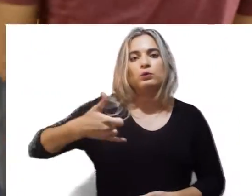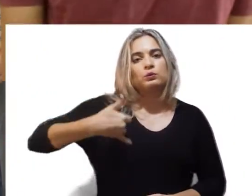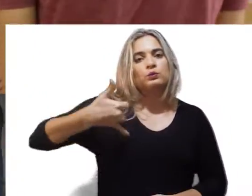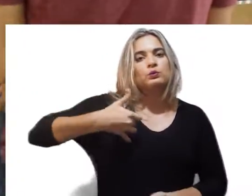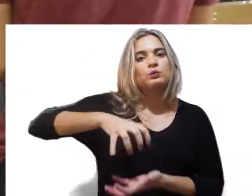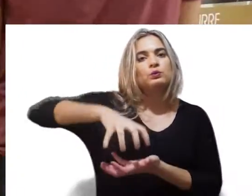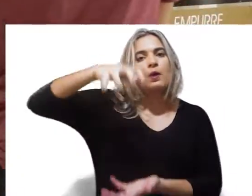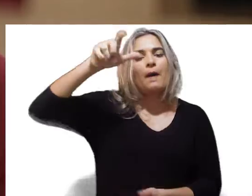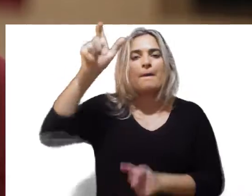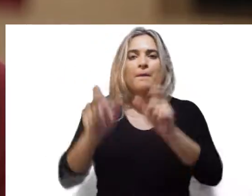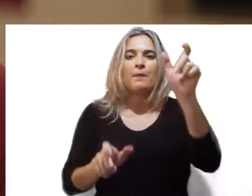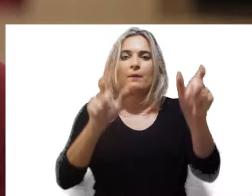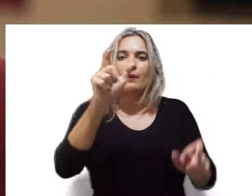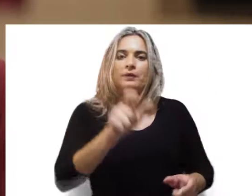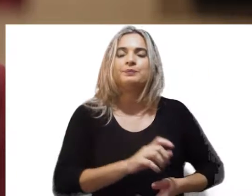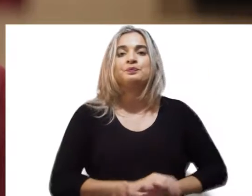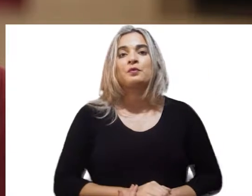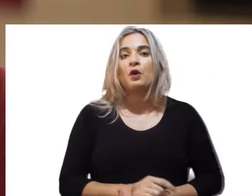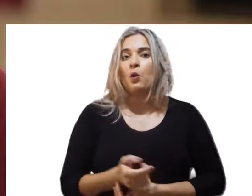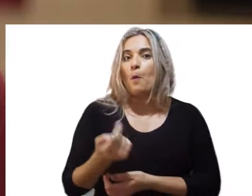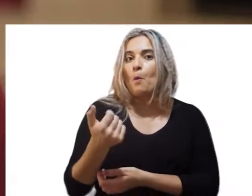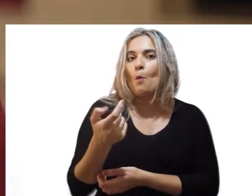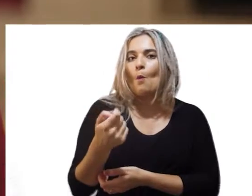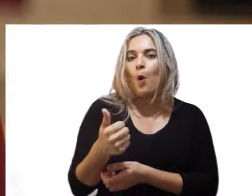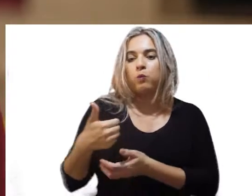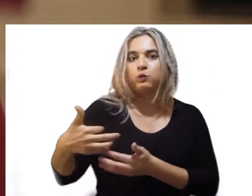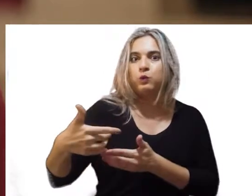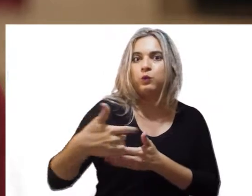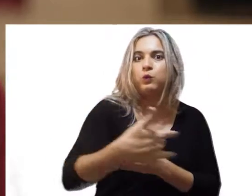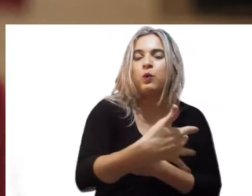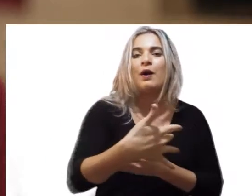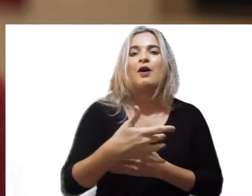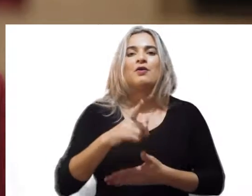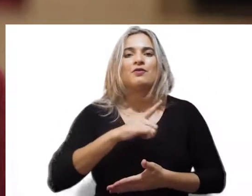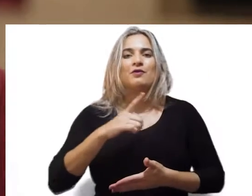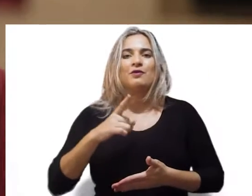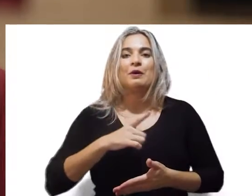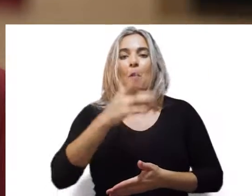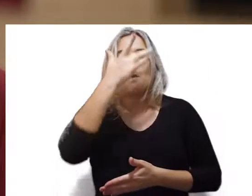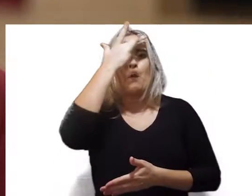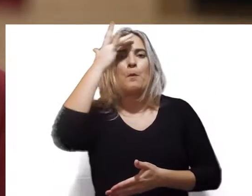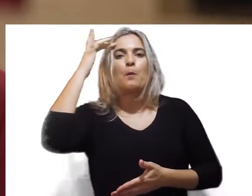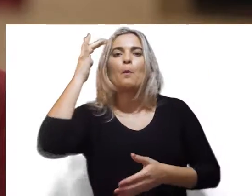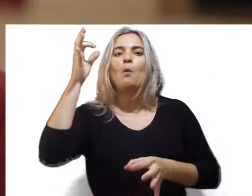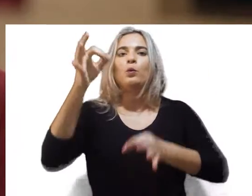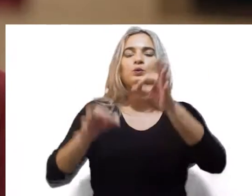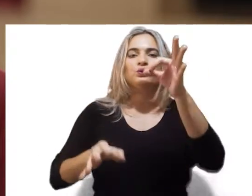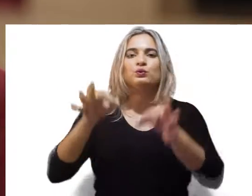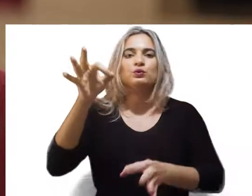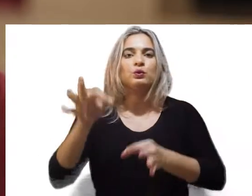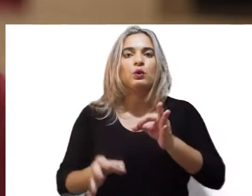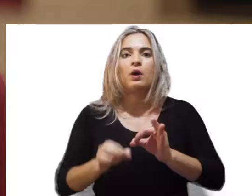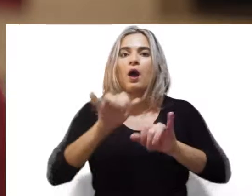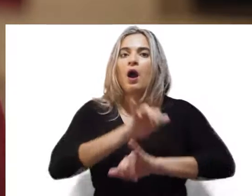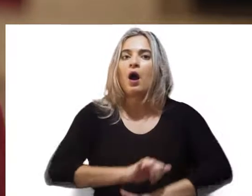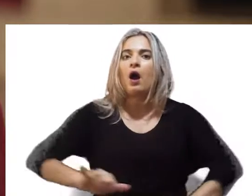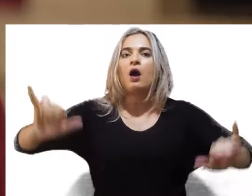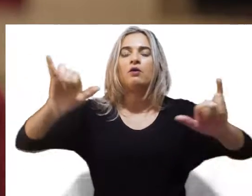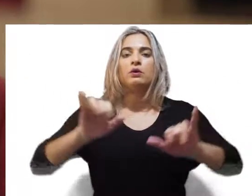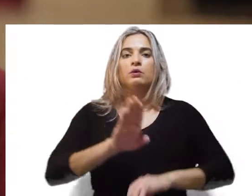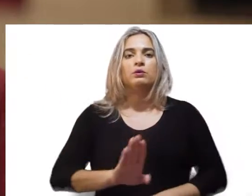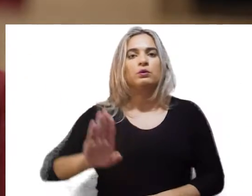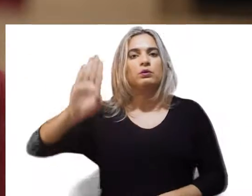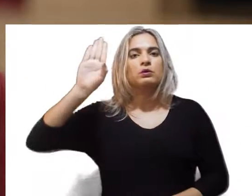dos eleitores idosos. E faltando poucos dias para o pleito de 2020, o Corregedor Regional Eleitoral alerta os